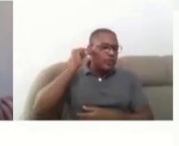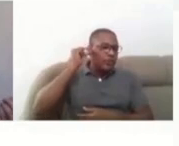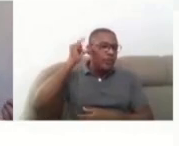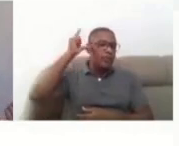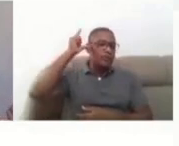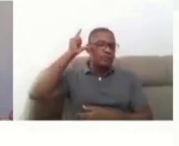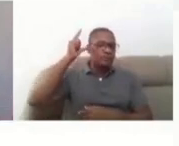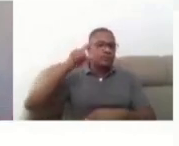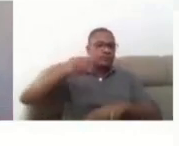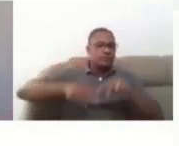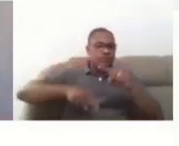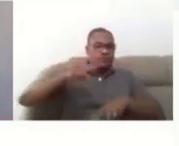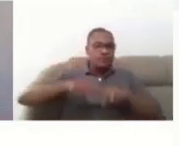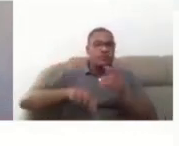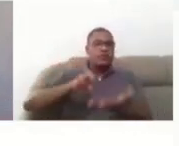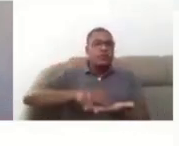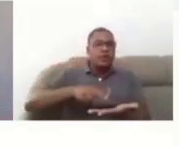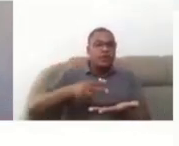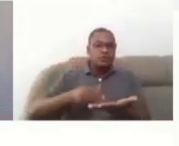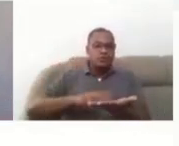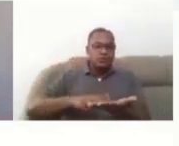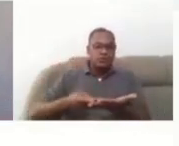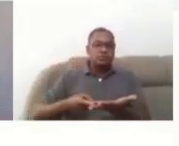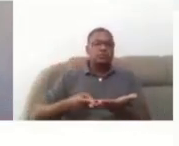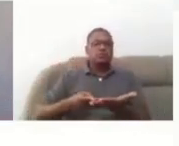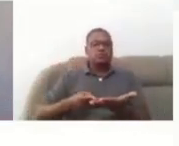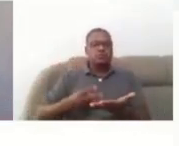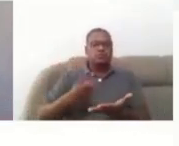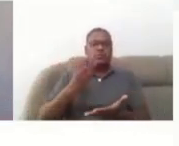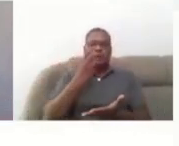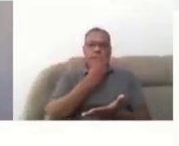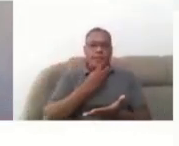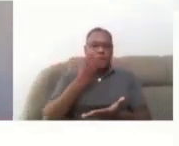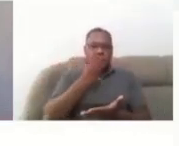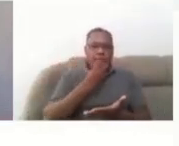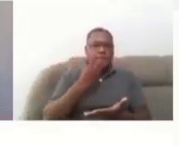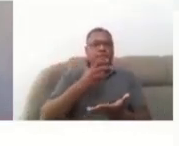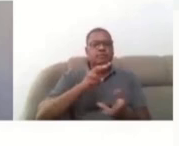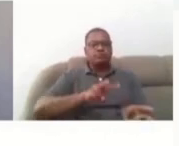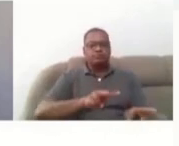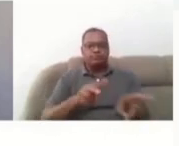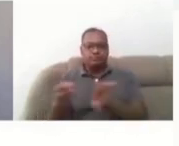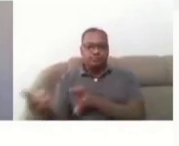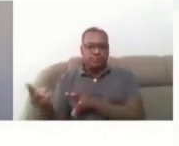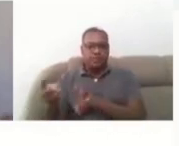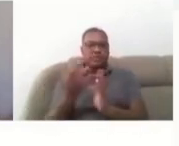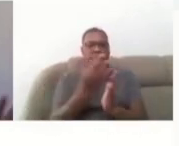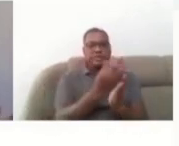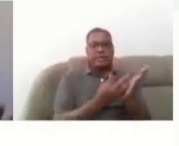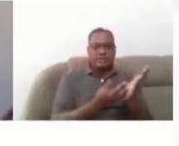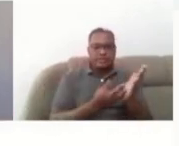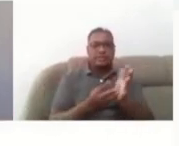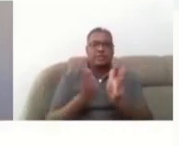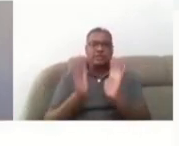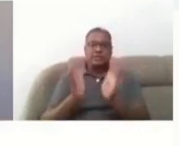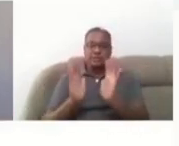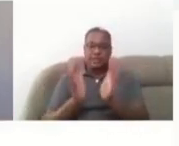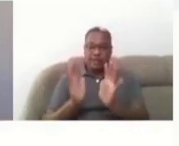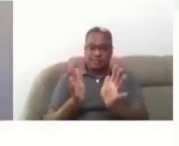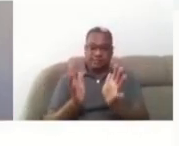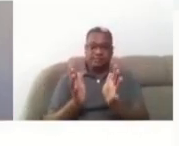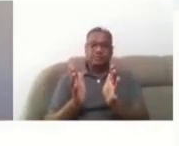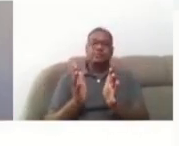utilizados para traduzir os conteúdos de áudio em imagem, texto e língua de sinais. Isso voltado à